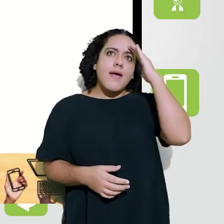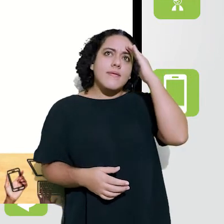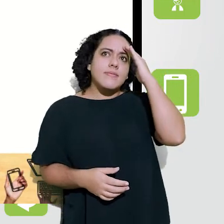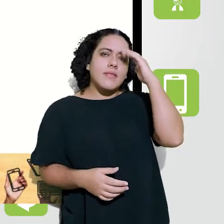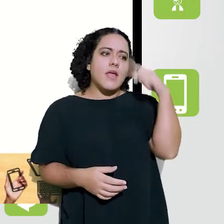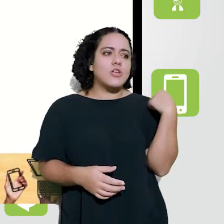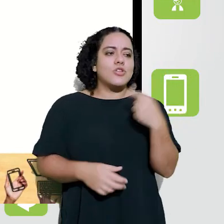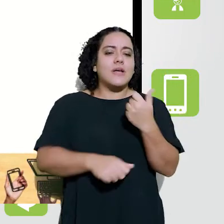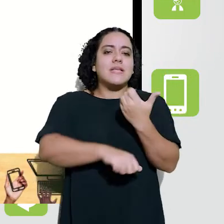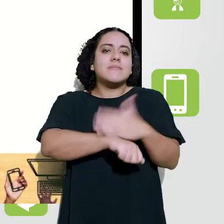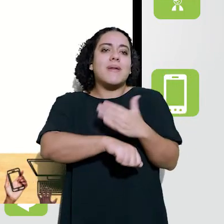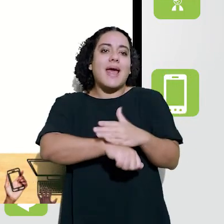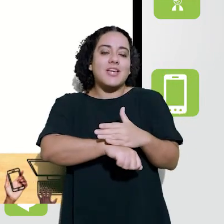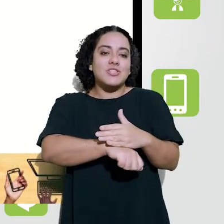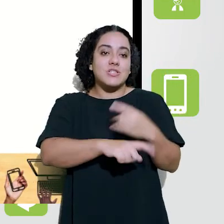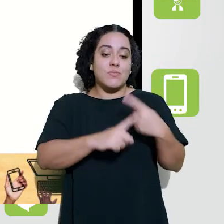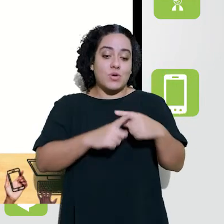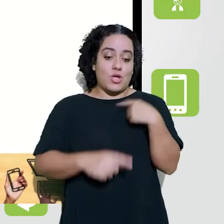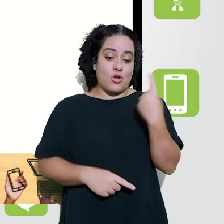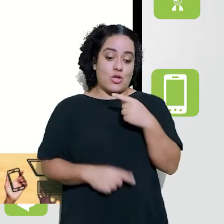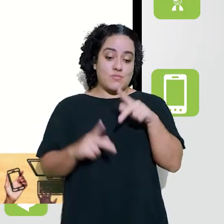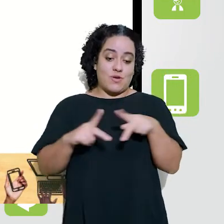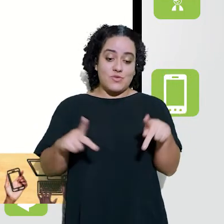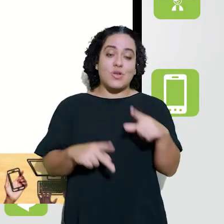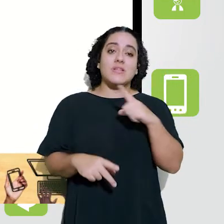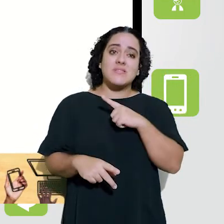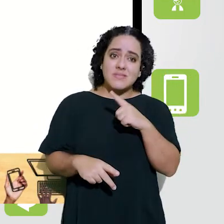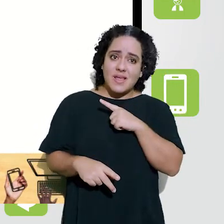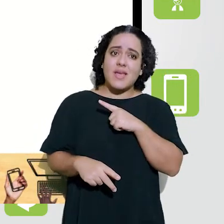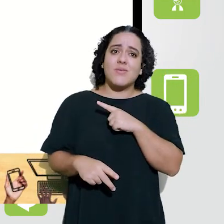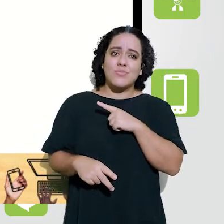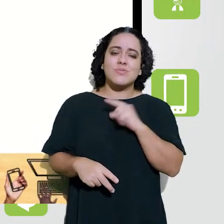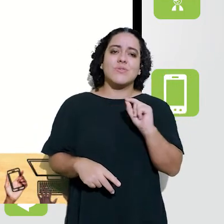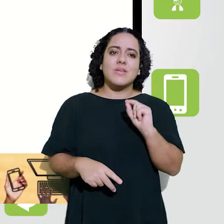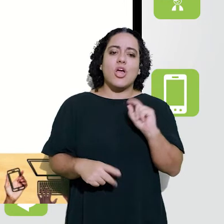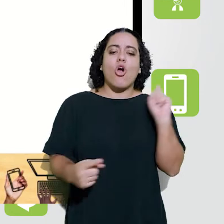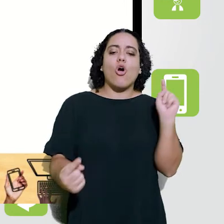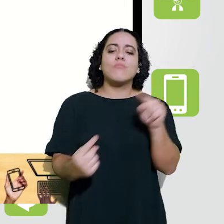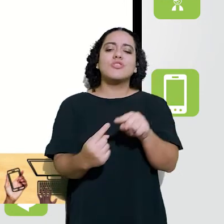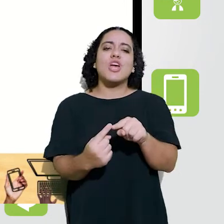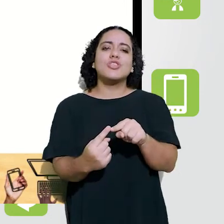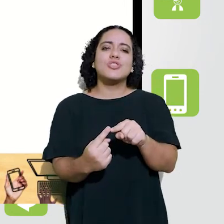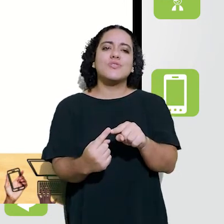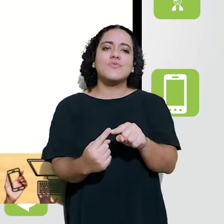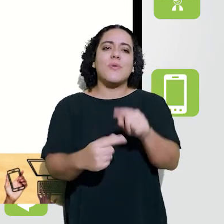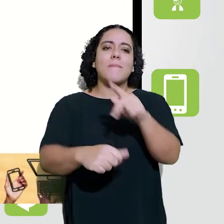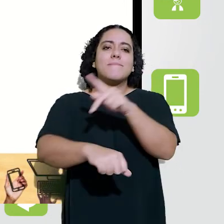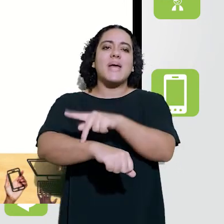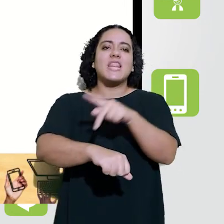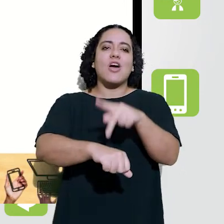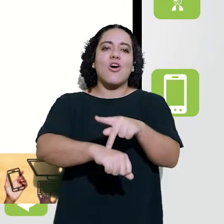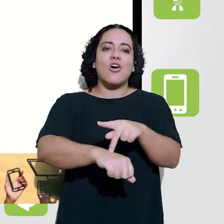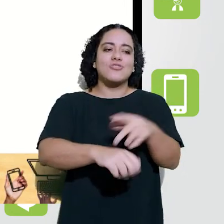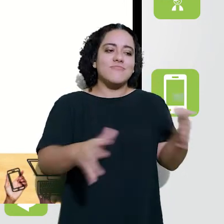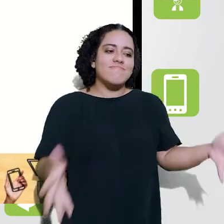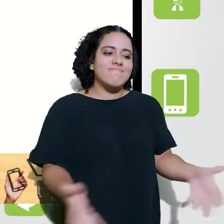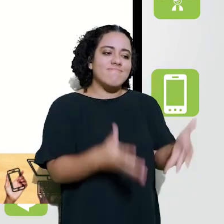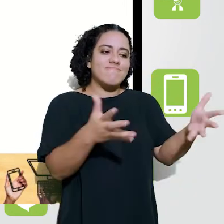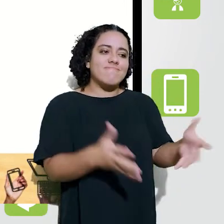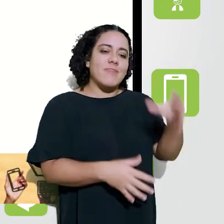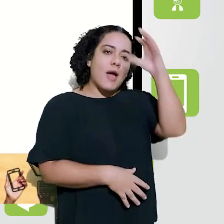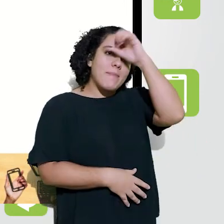Então, rever as práticas, porque nós, enquanto educadores, temos um objetivo, temos uma intencionalidade